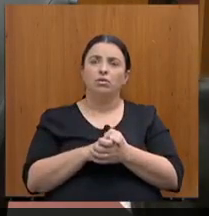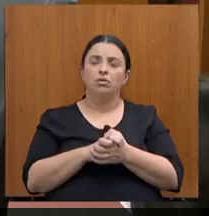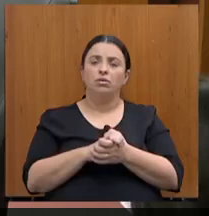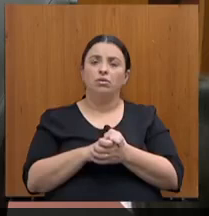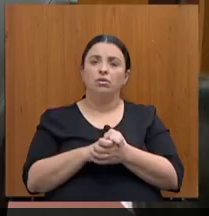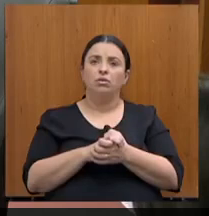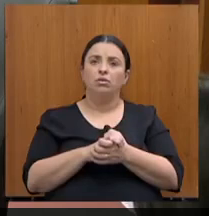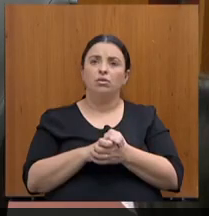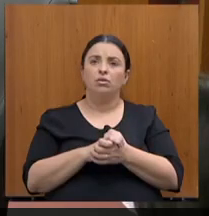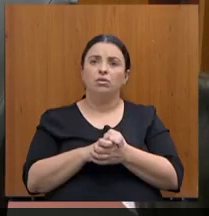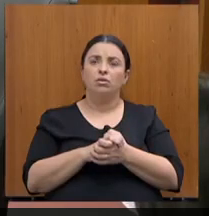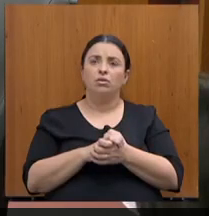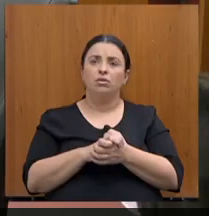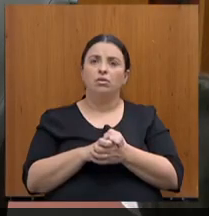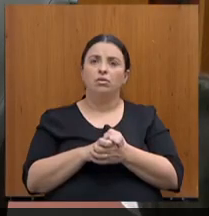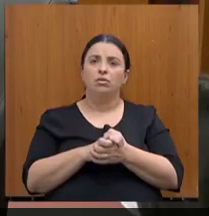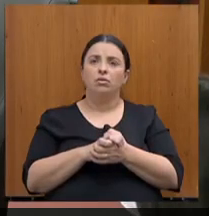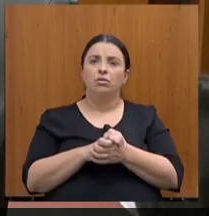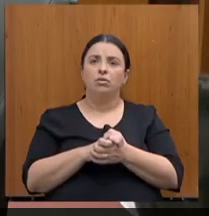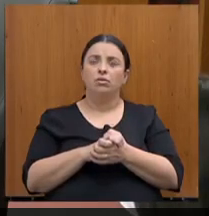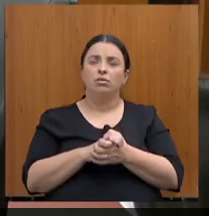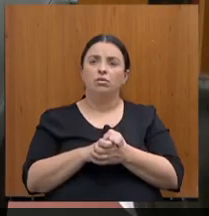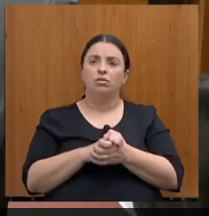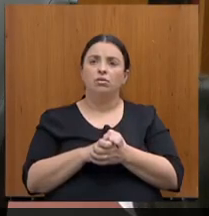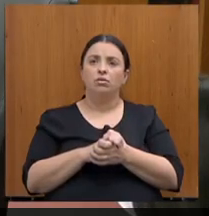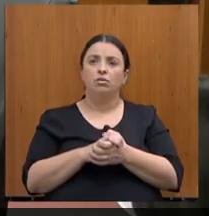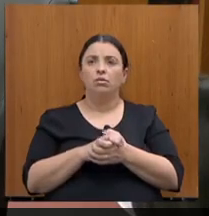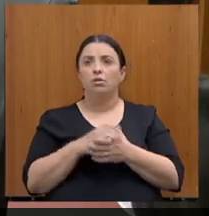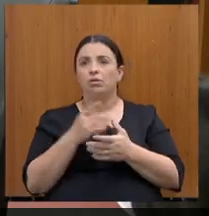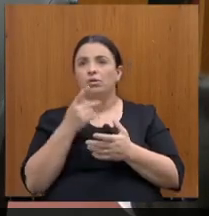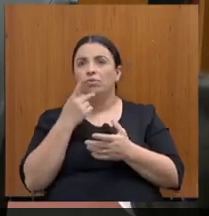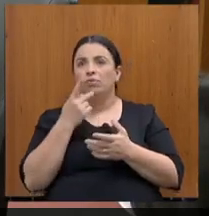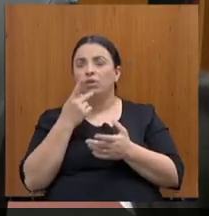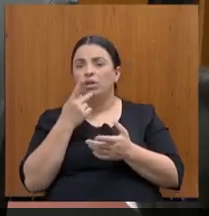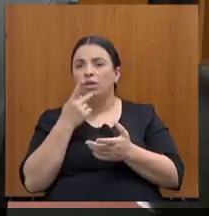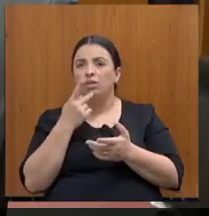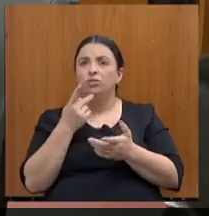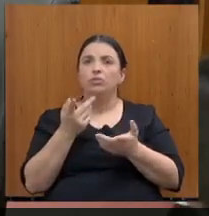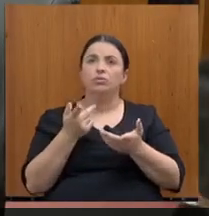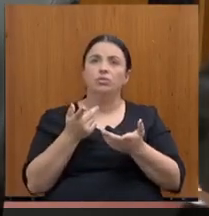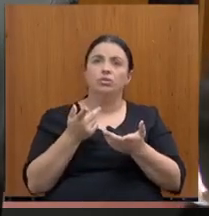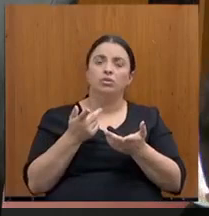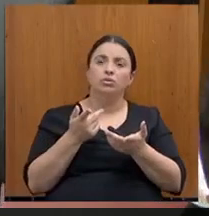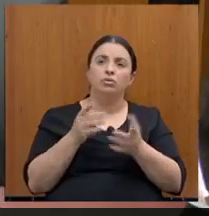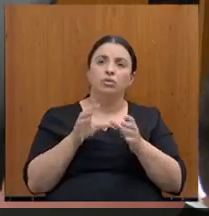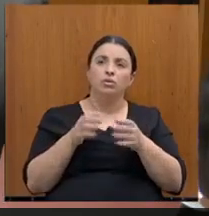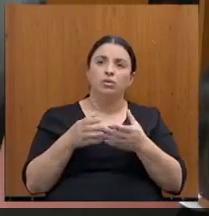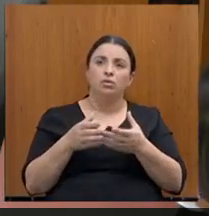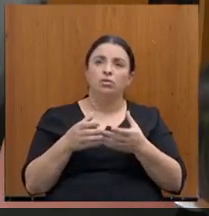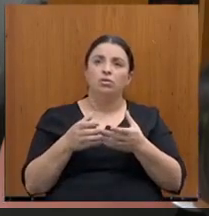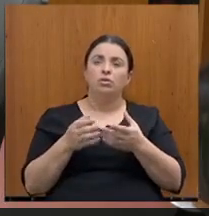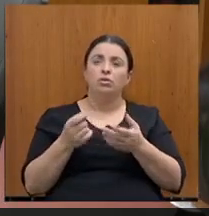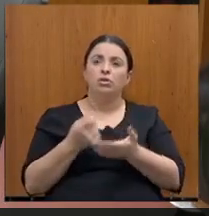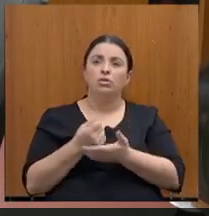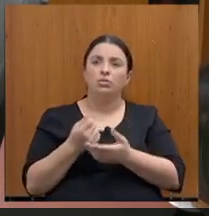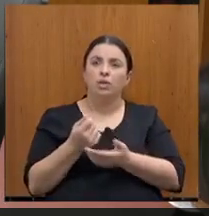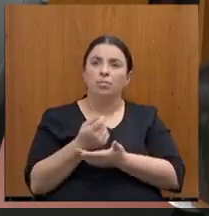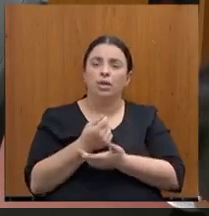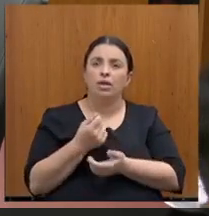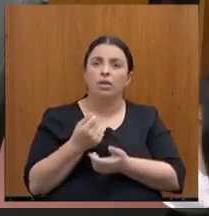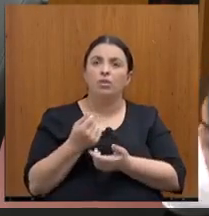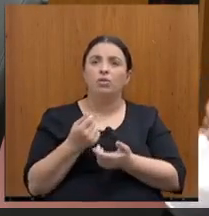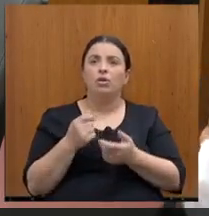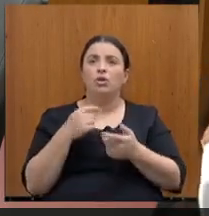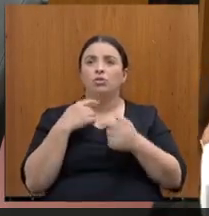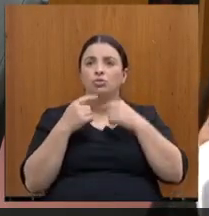de... de fiscalização e orçamento, as suas dúvidas, então... Não, tudo bem, já. ...quer dúvidas, ou questionamentos.